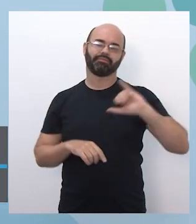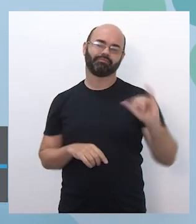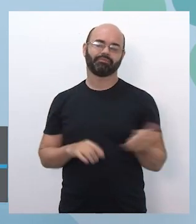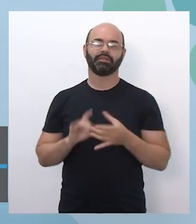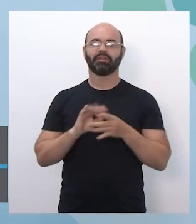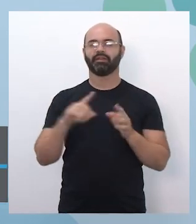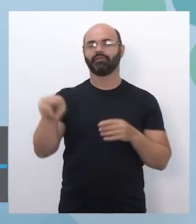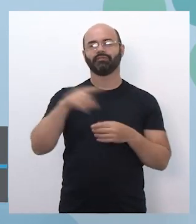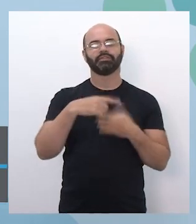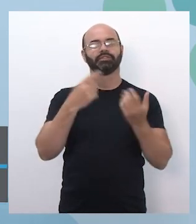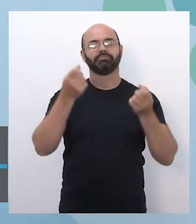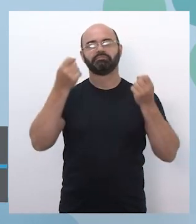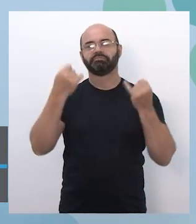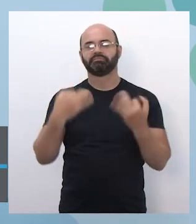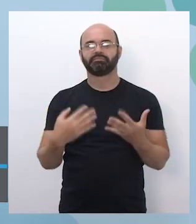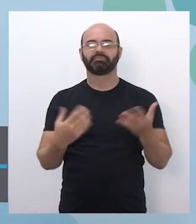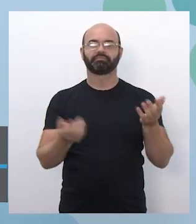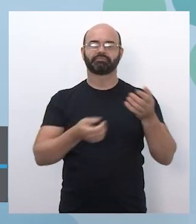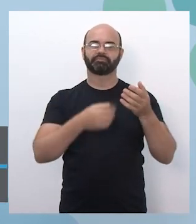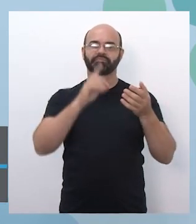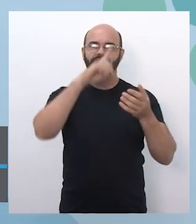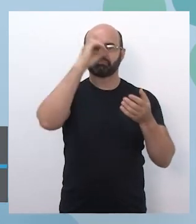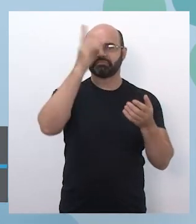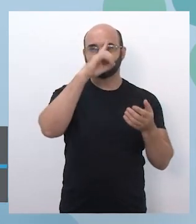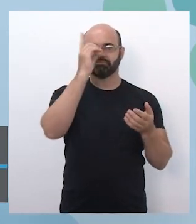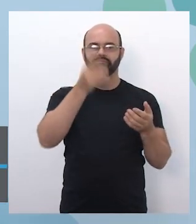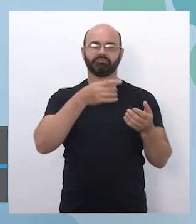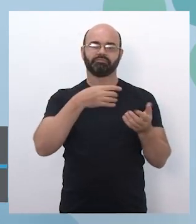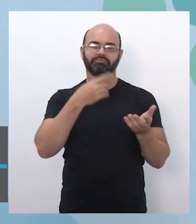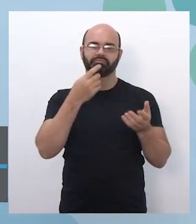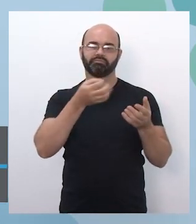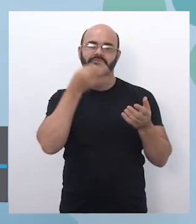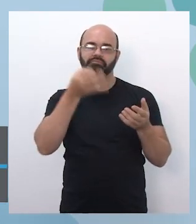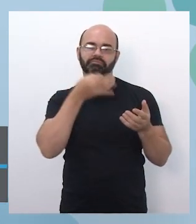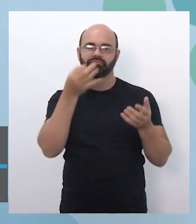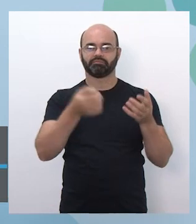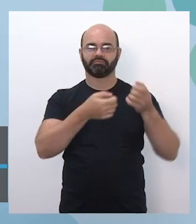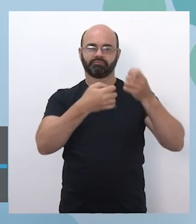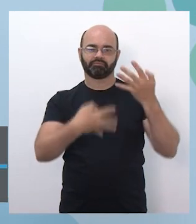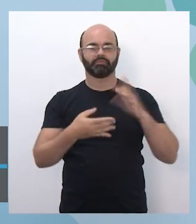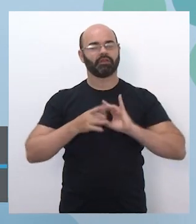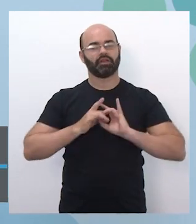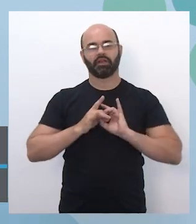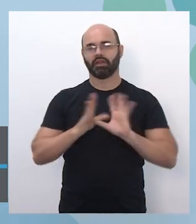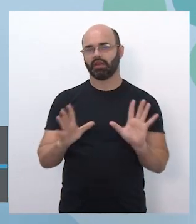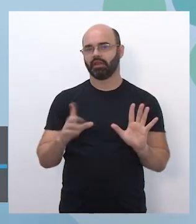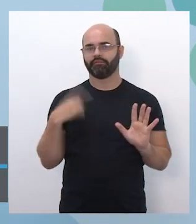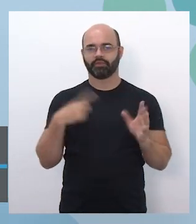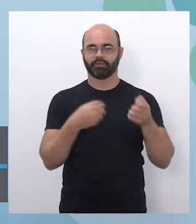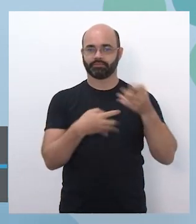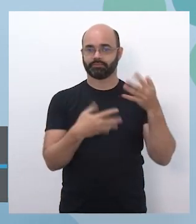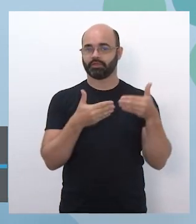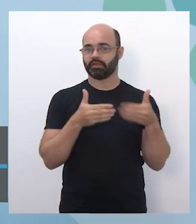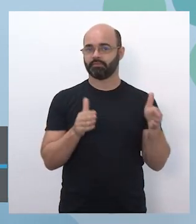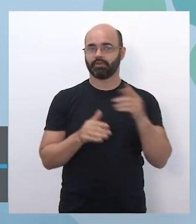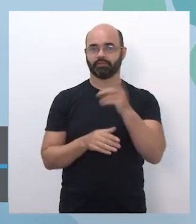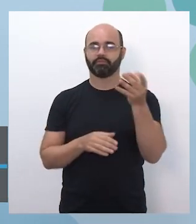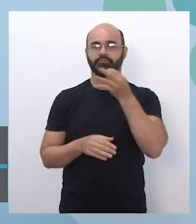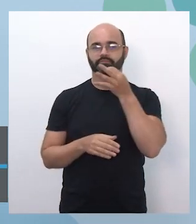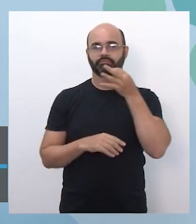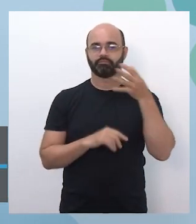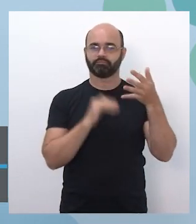contribuições, trazerem sugestões, enfim, estamos aí abertos com o nosso chat para ir